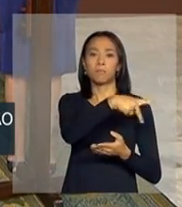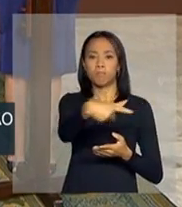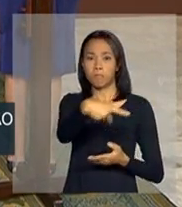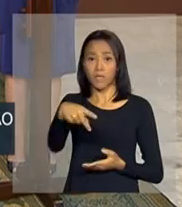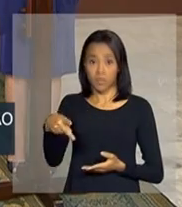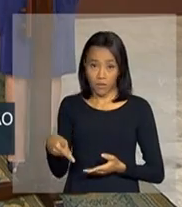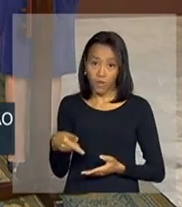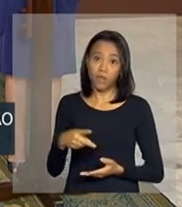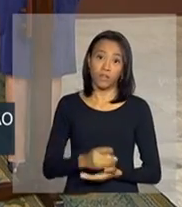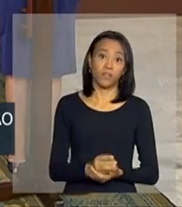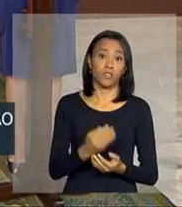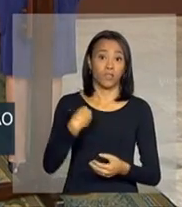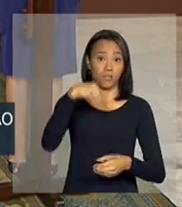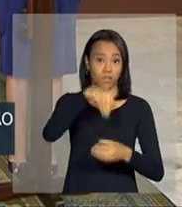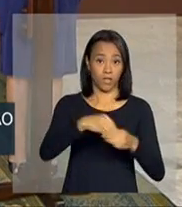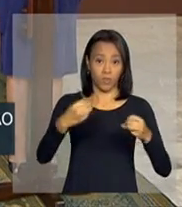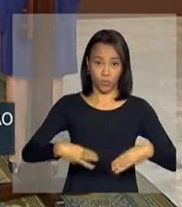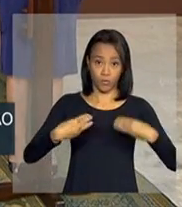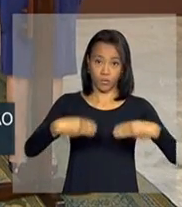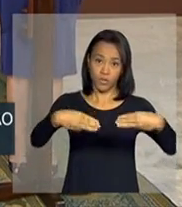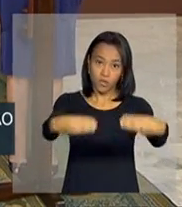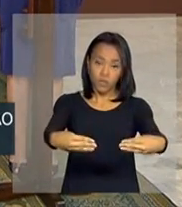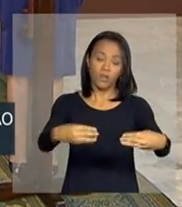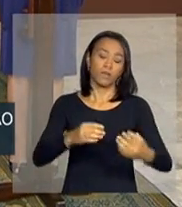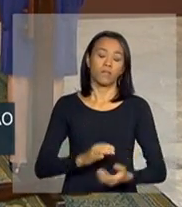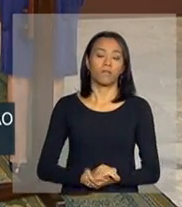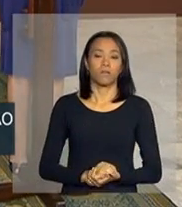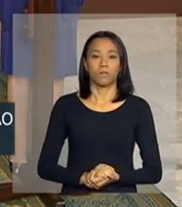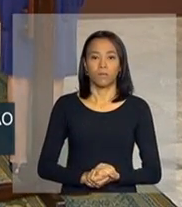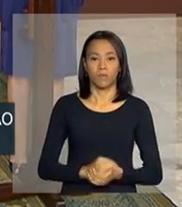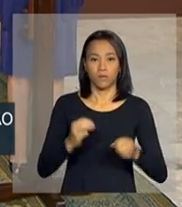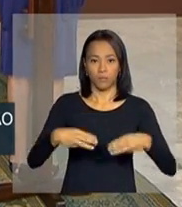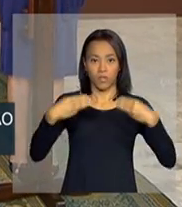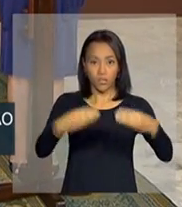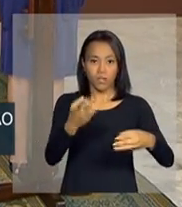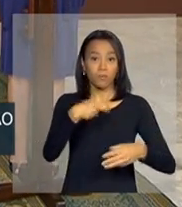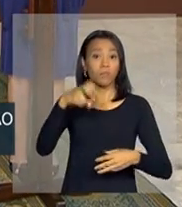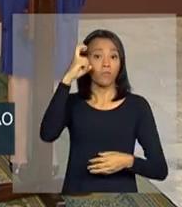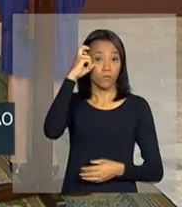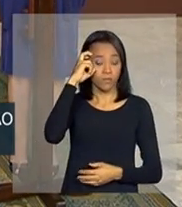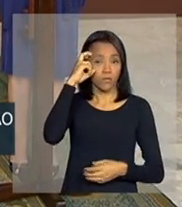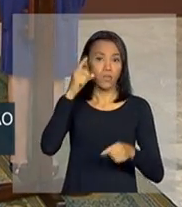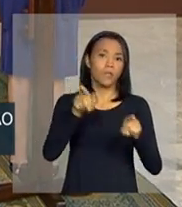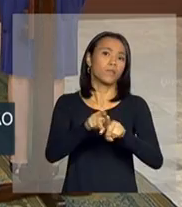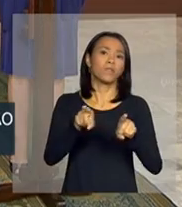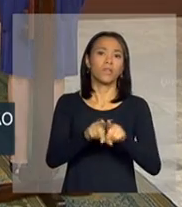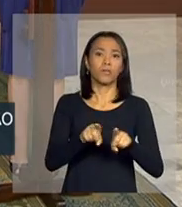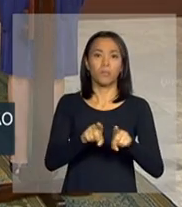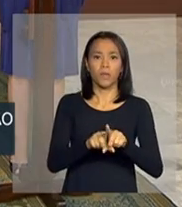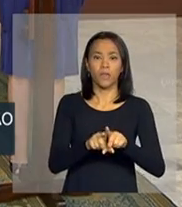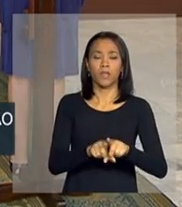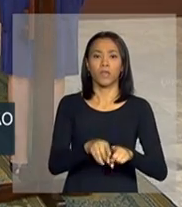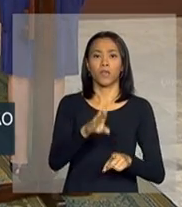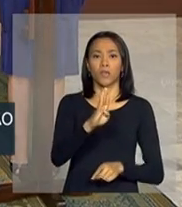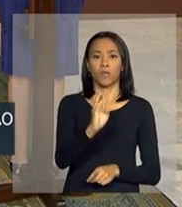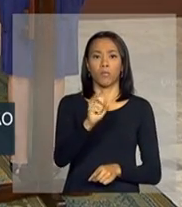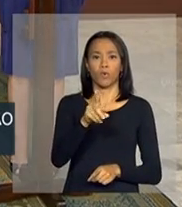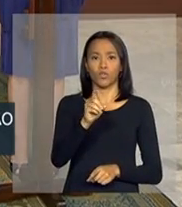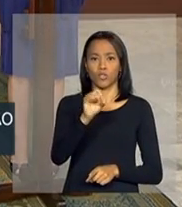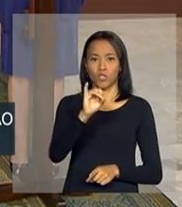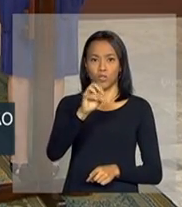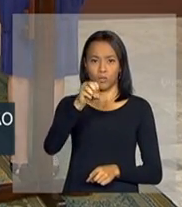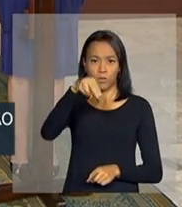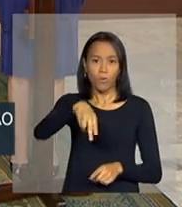nosso Ministério da Cultura e senhor Gércio Bordinho, gerente